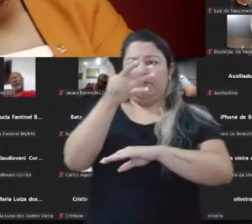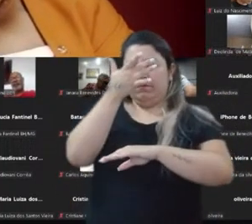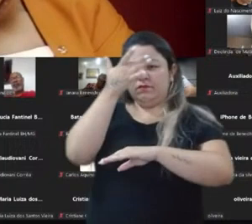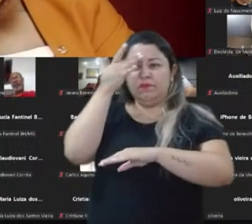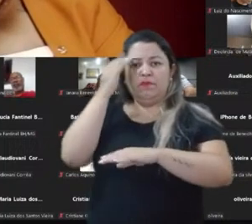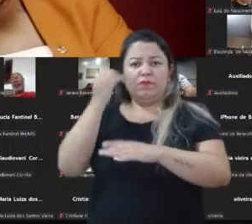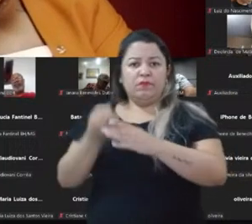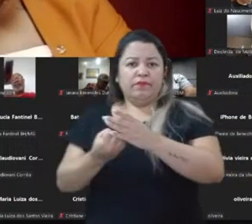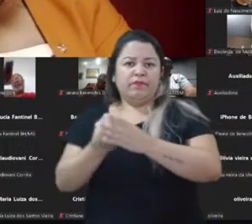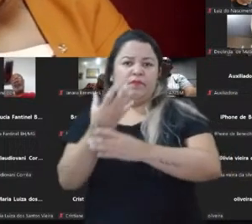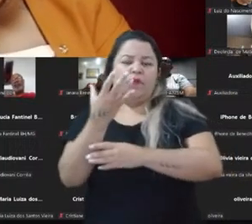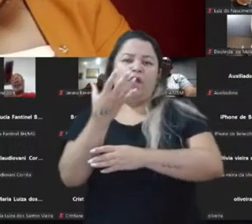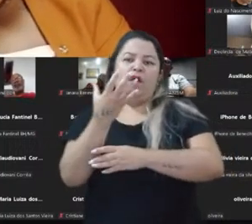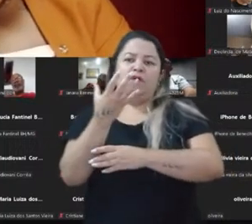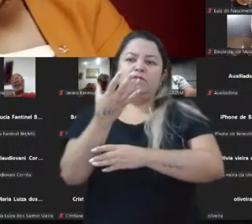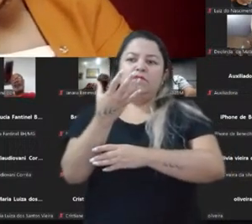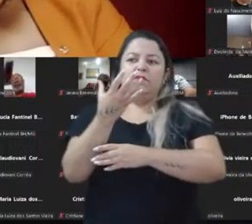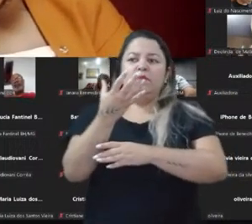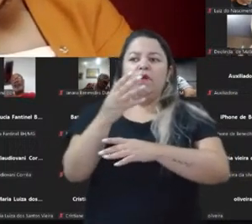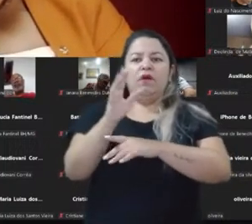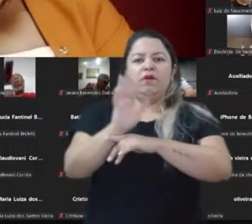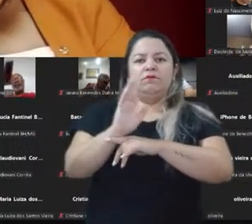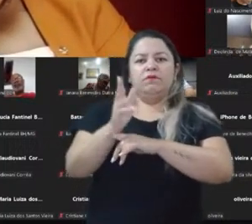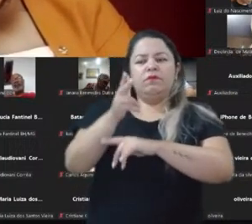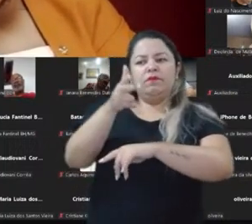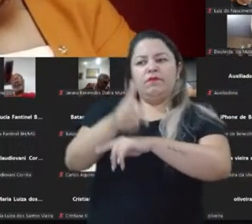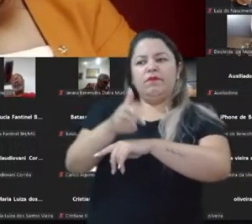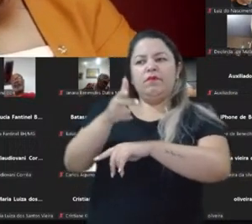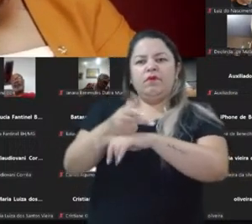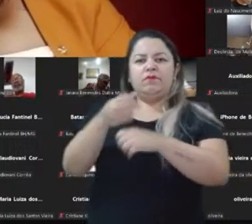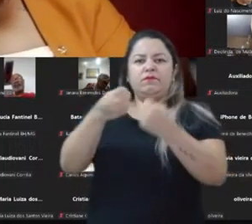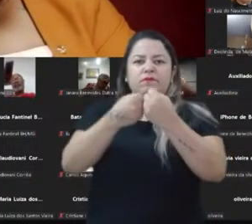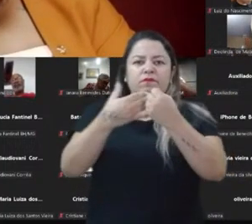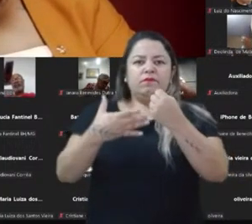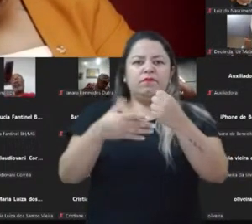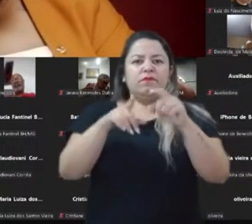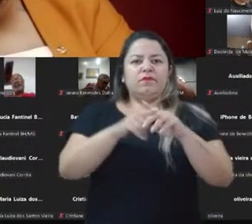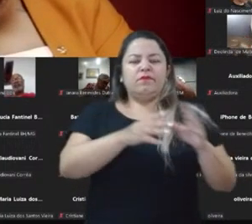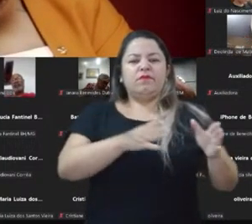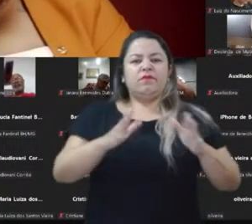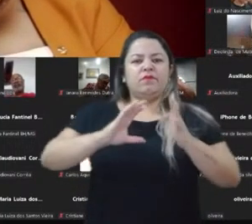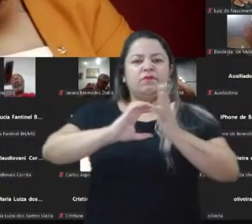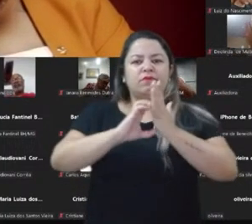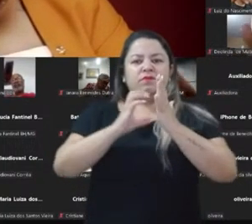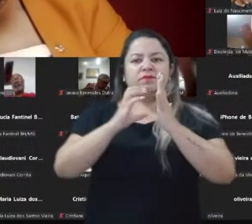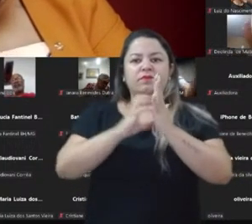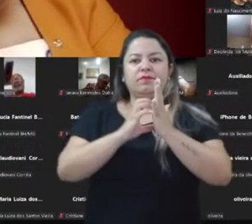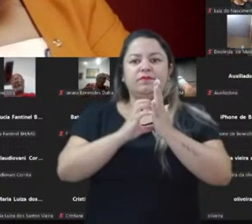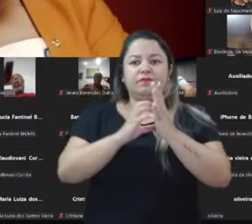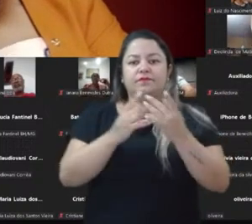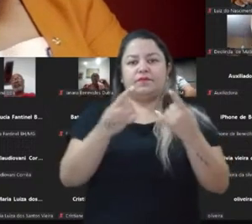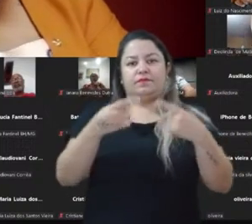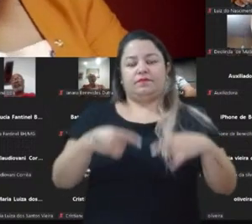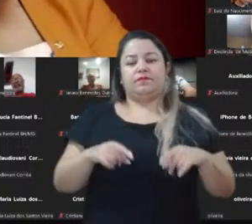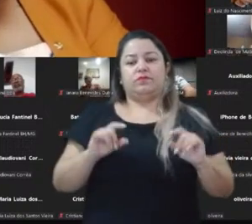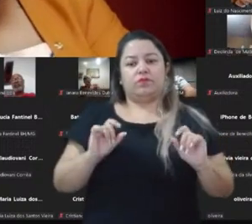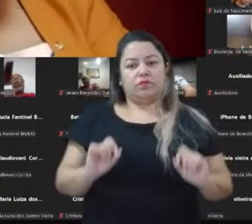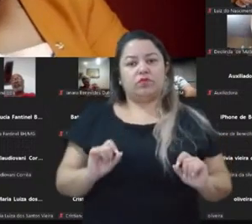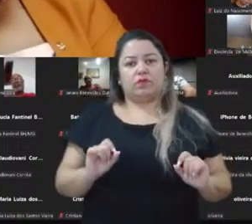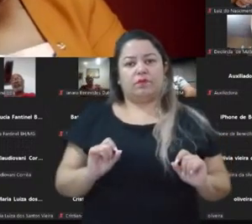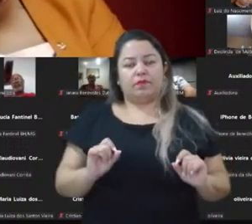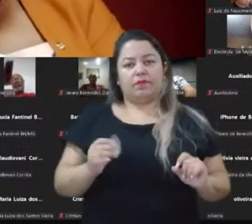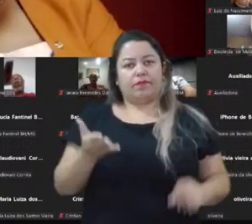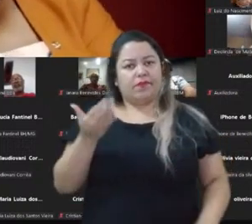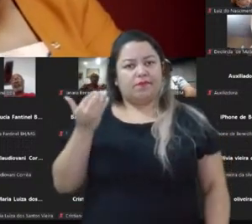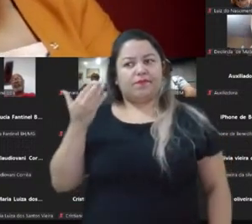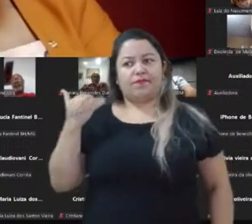criadores de conteúdo como comentaristas partidários, comentaristas da política. Então, até pouco tempo